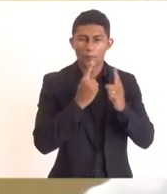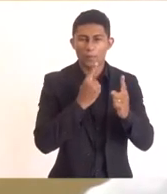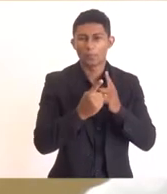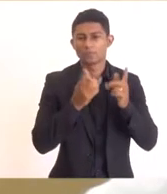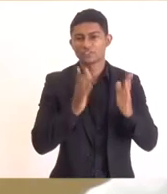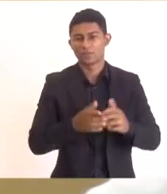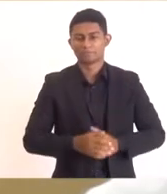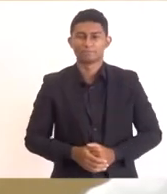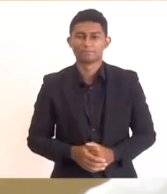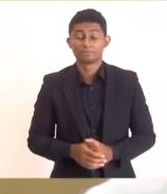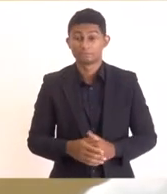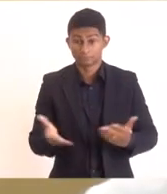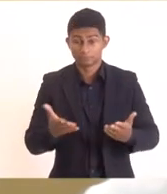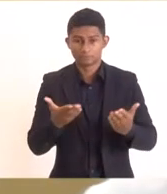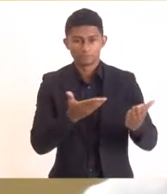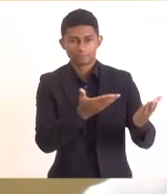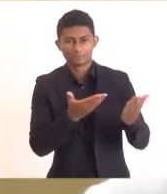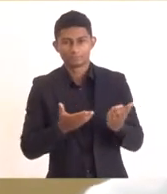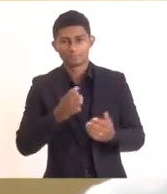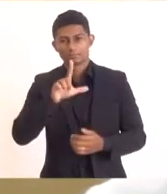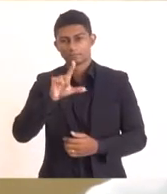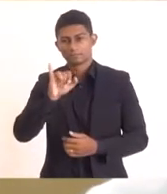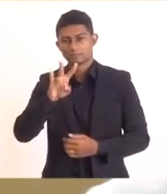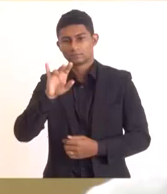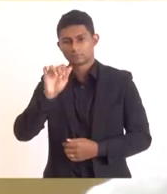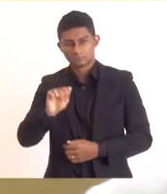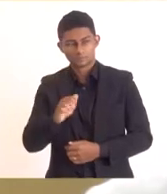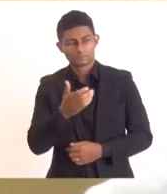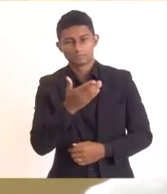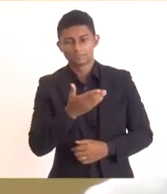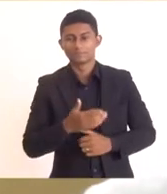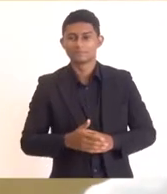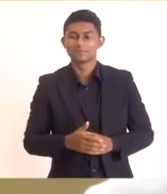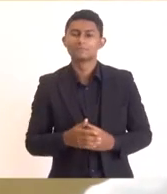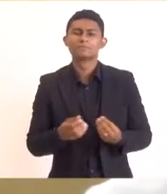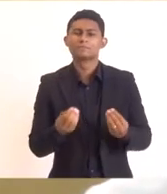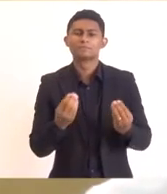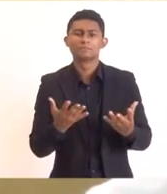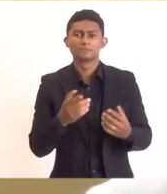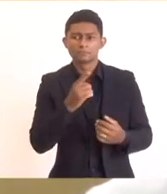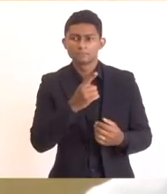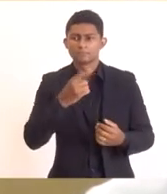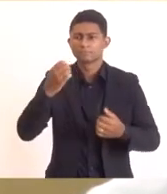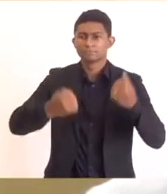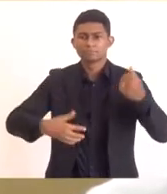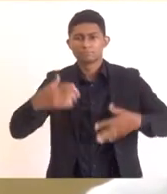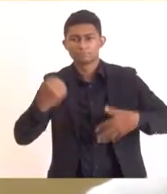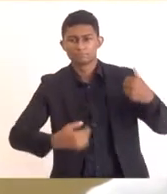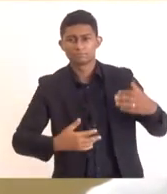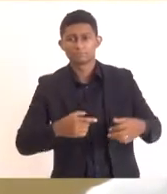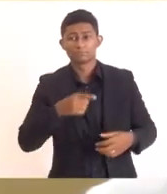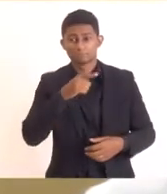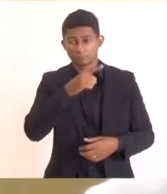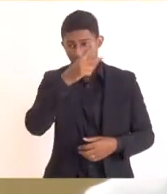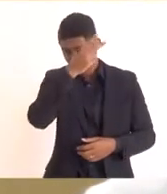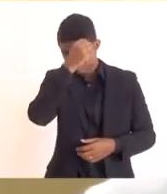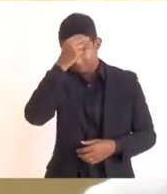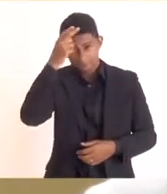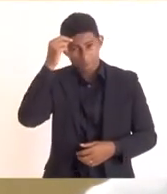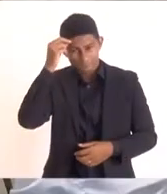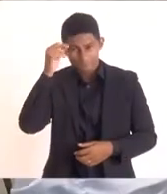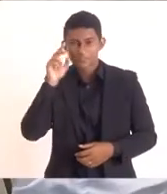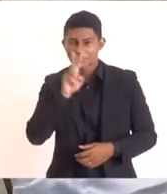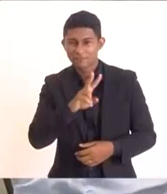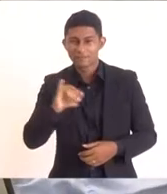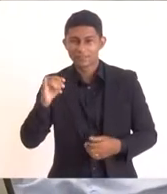Eu queria convidar a Lívia do Chiquinho para que possa usar da palavra. Vai ser a nossa prefeita que vai abrir aqui.